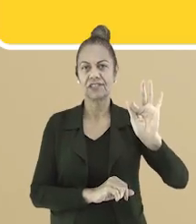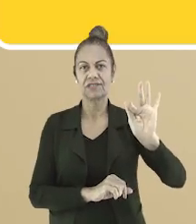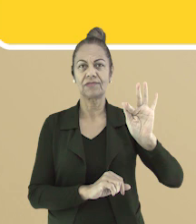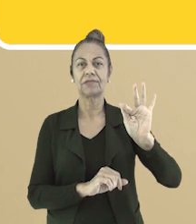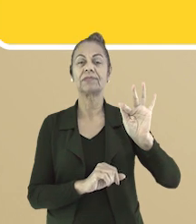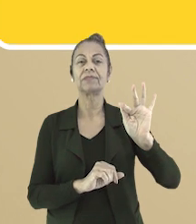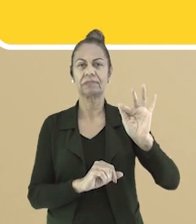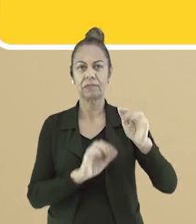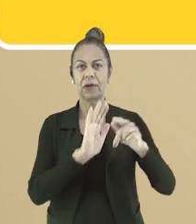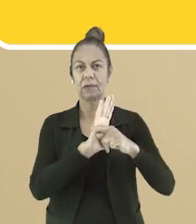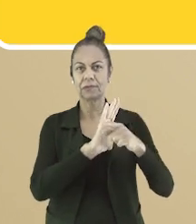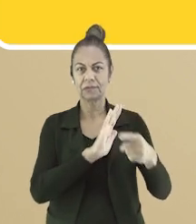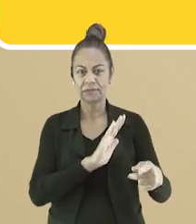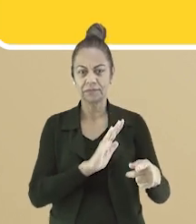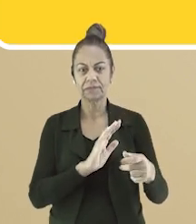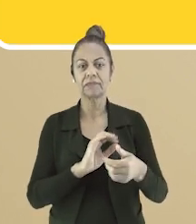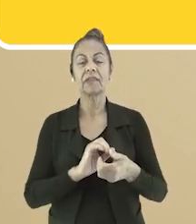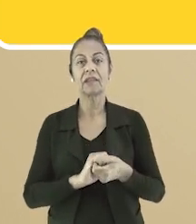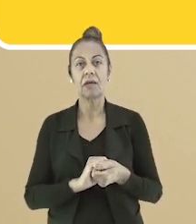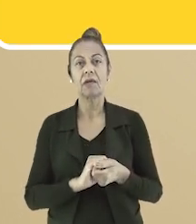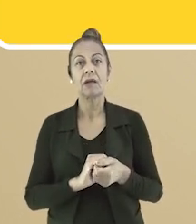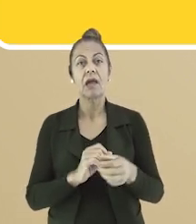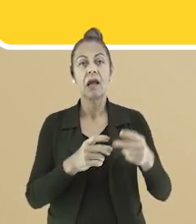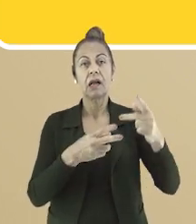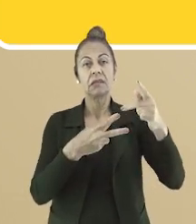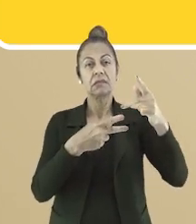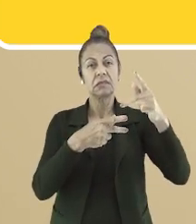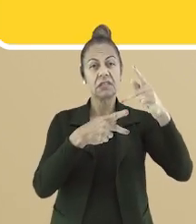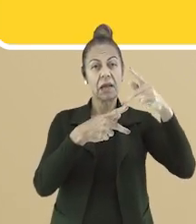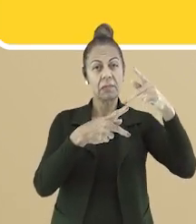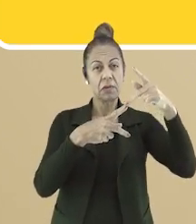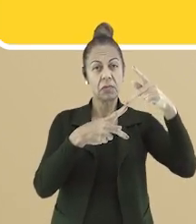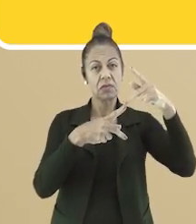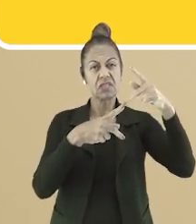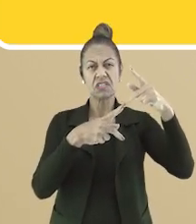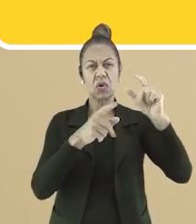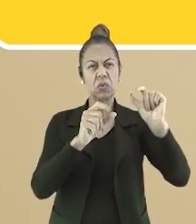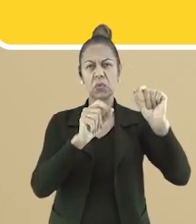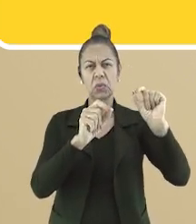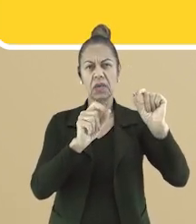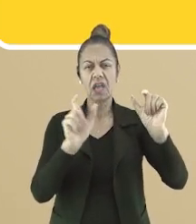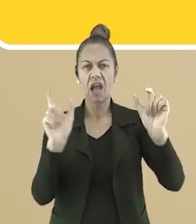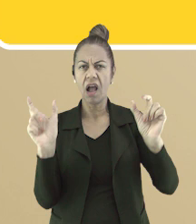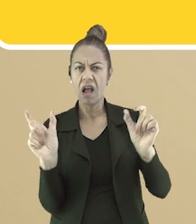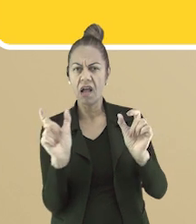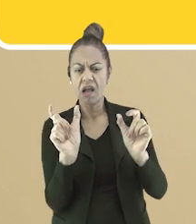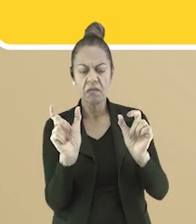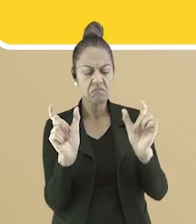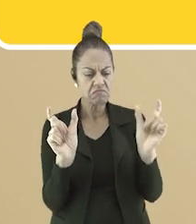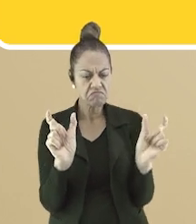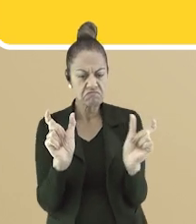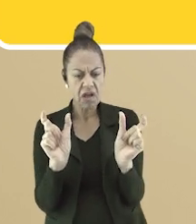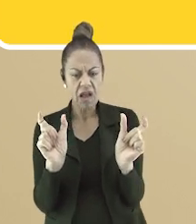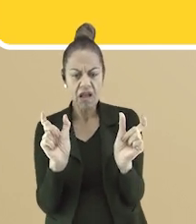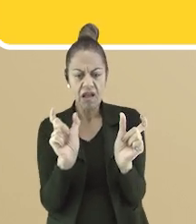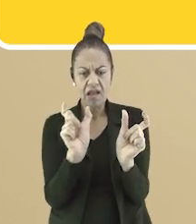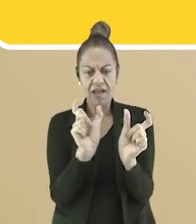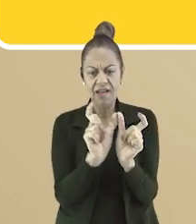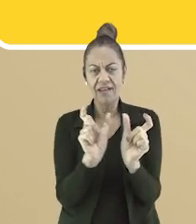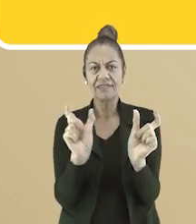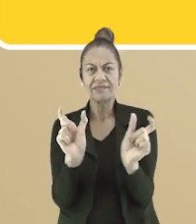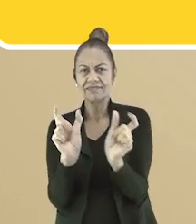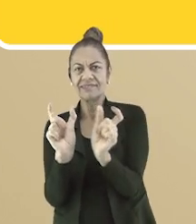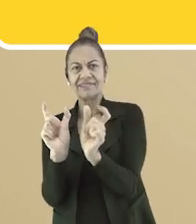Já as preposições são palavras utilizadas para ligar outras palavras. Estabelecem uma relação de sentidos e